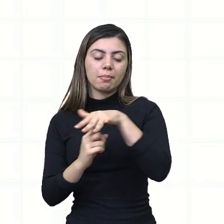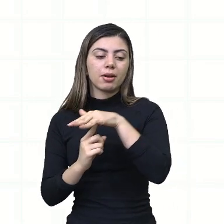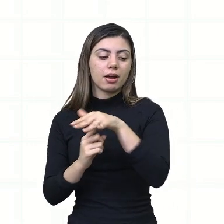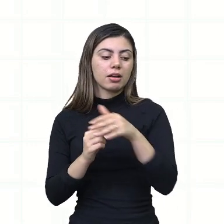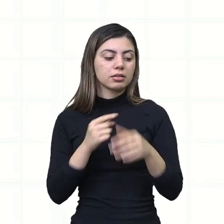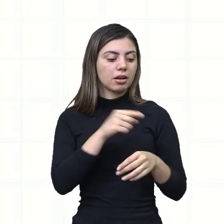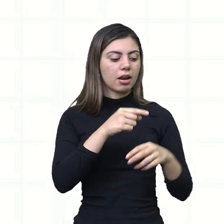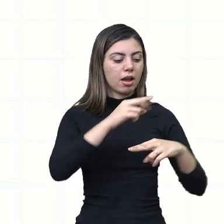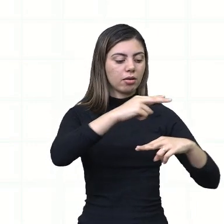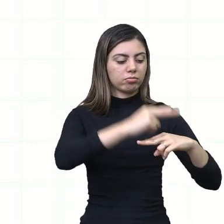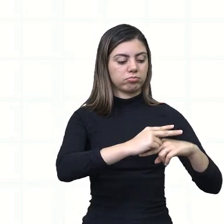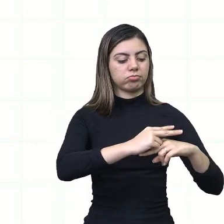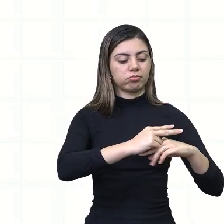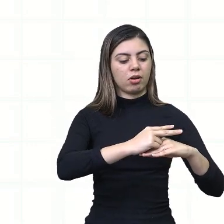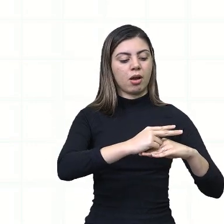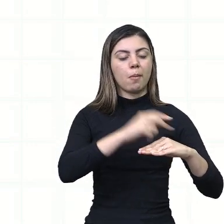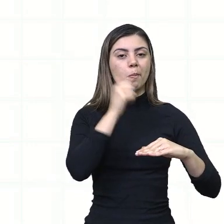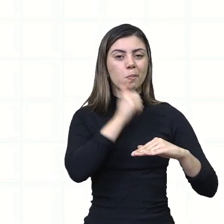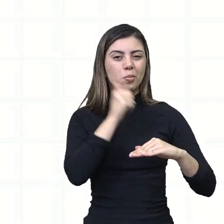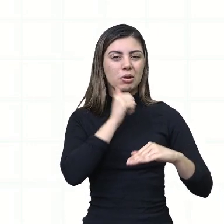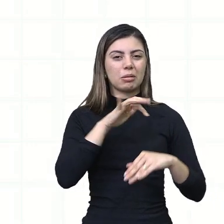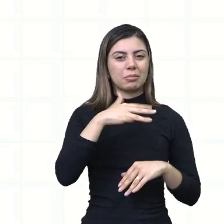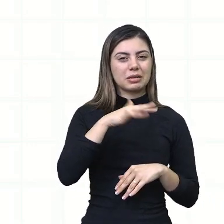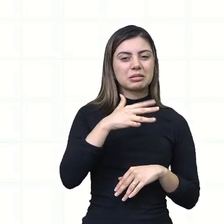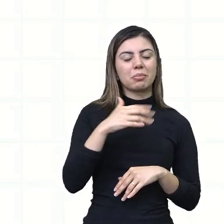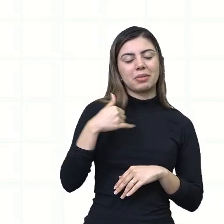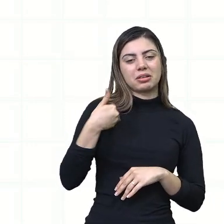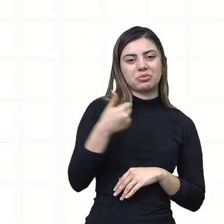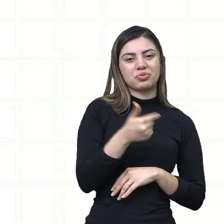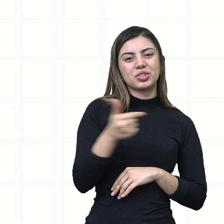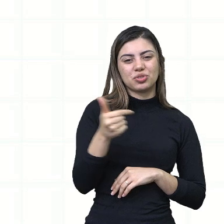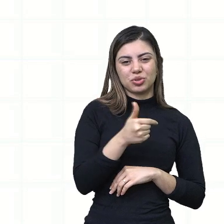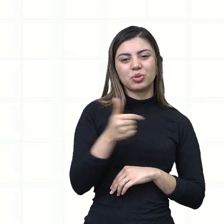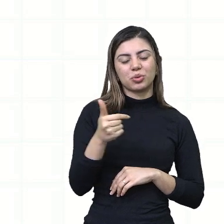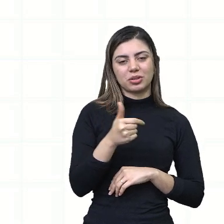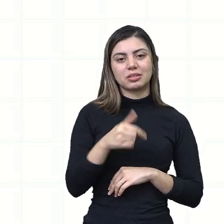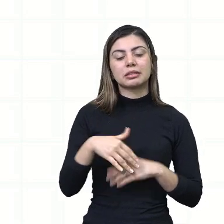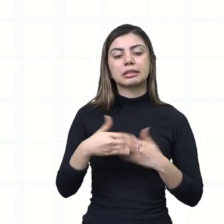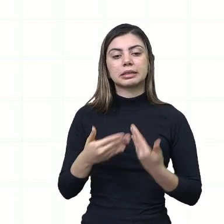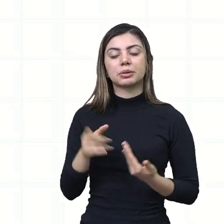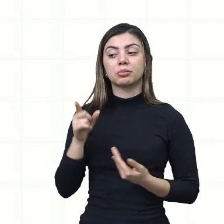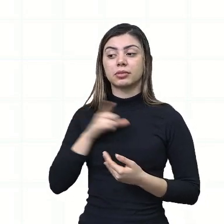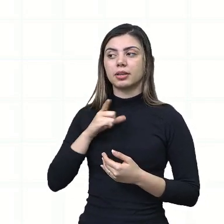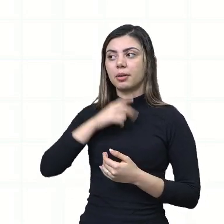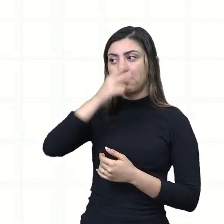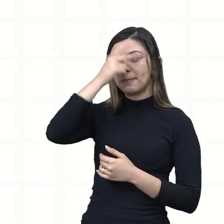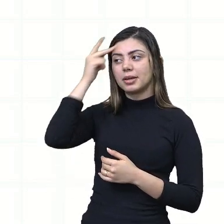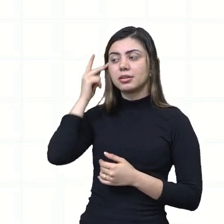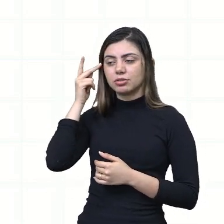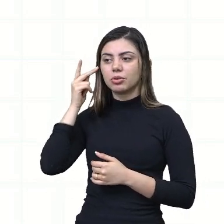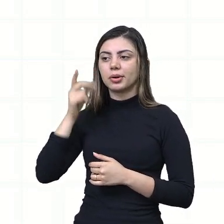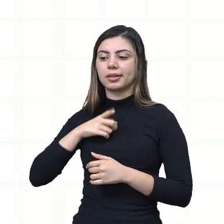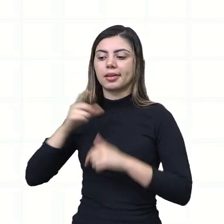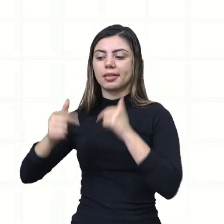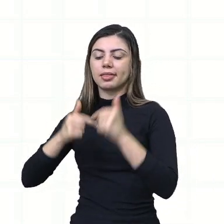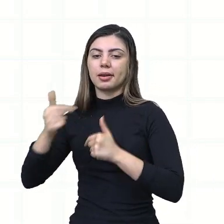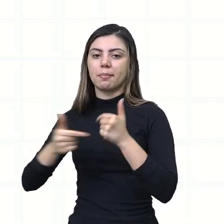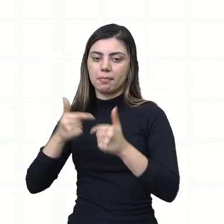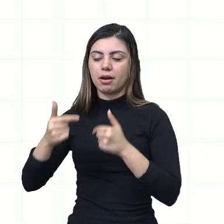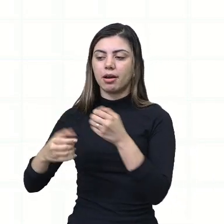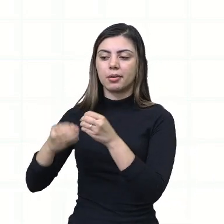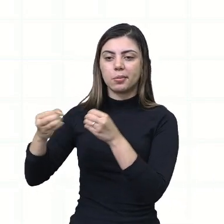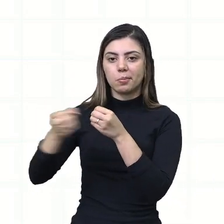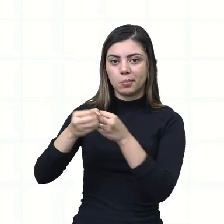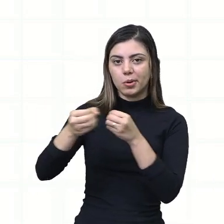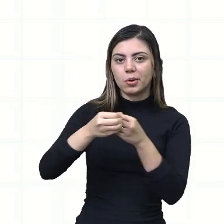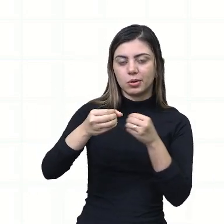aparentando 22 anos de idade. Segundo depoimentos de pessoas que trabalham nos bares